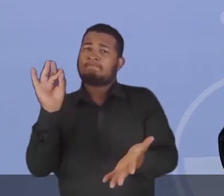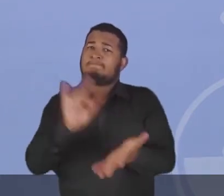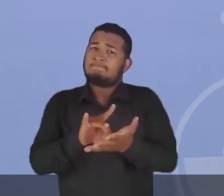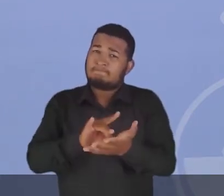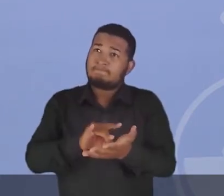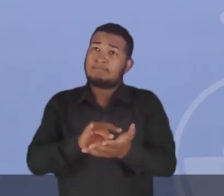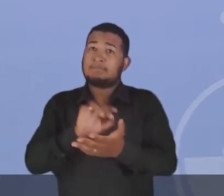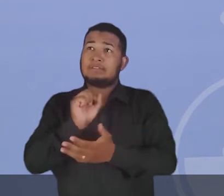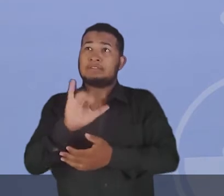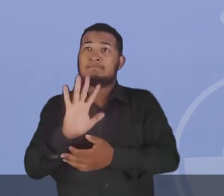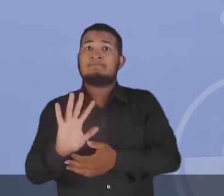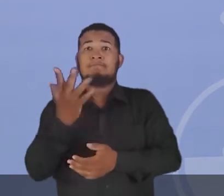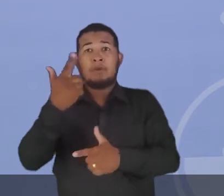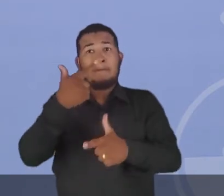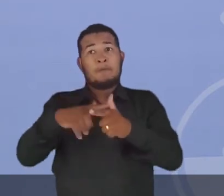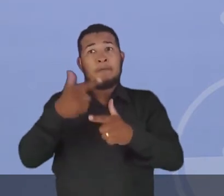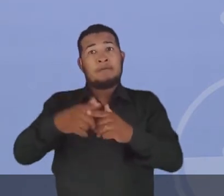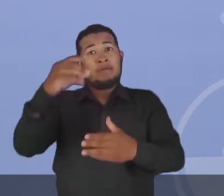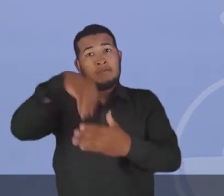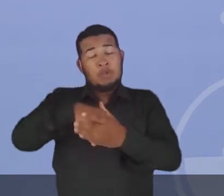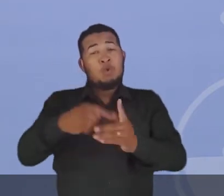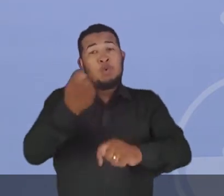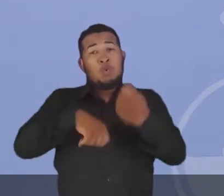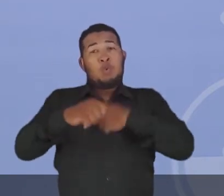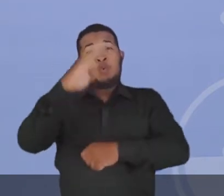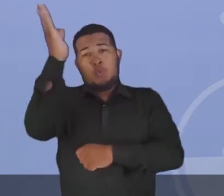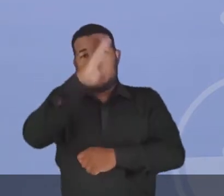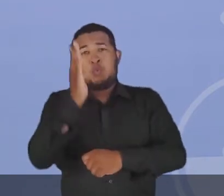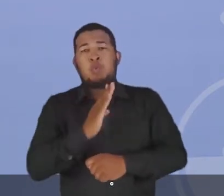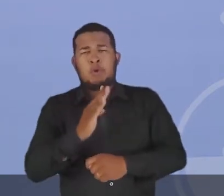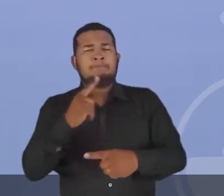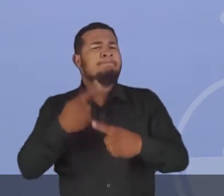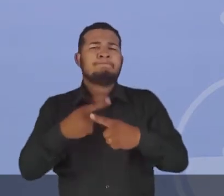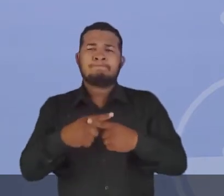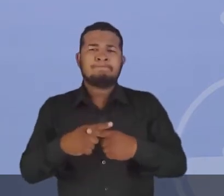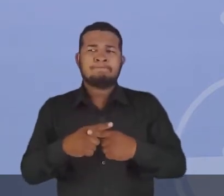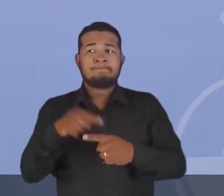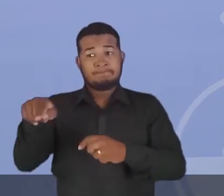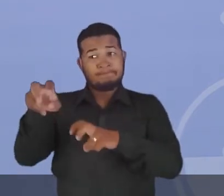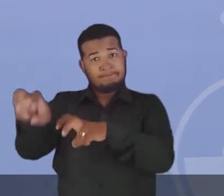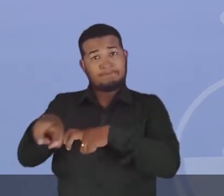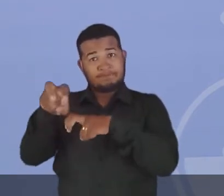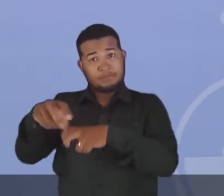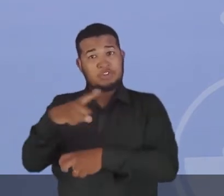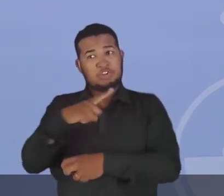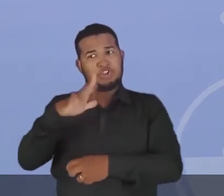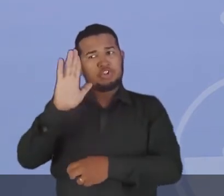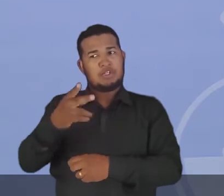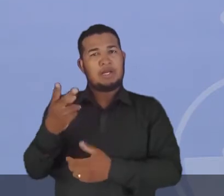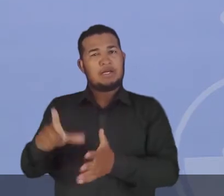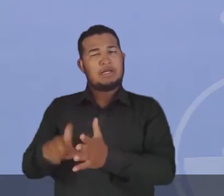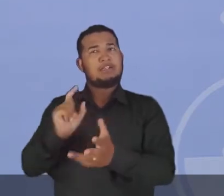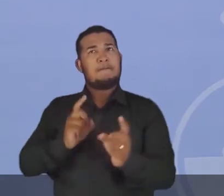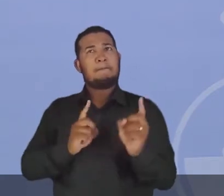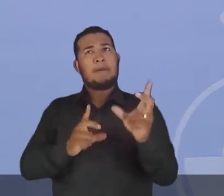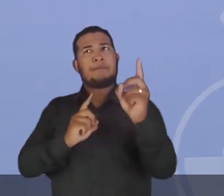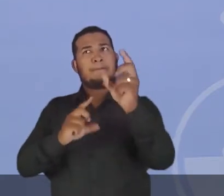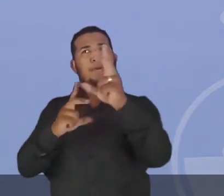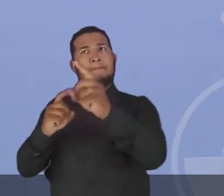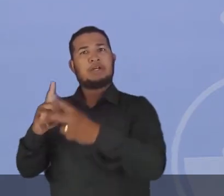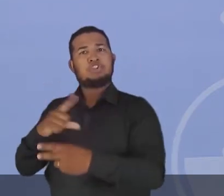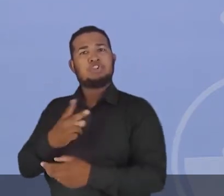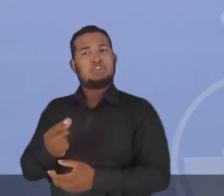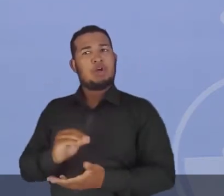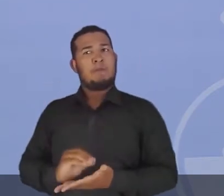moldando dentro da economia brasileira. Por quê? O agricultor tinha um certo capital, porque ele vendeu o